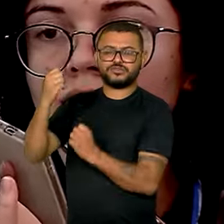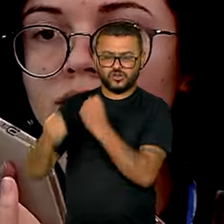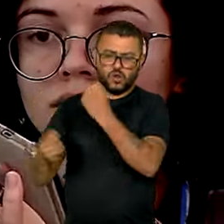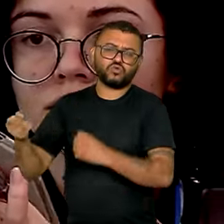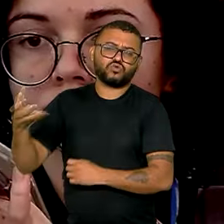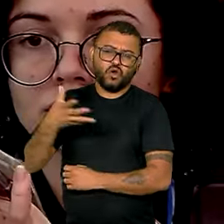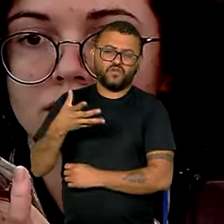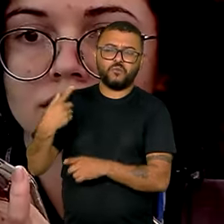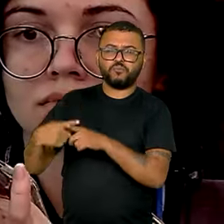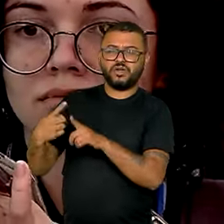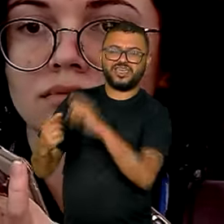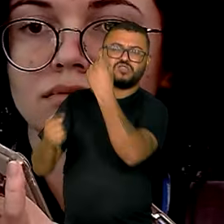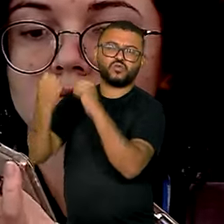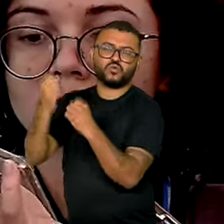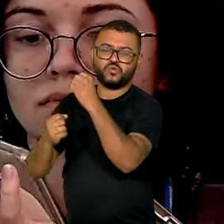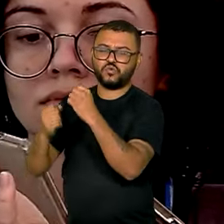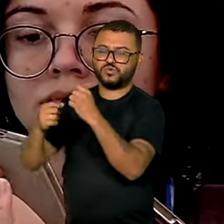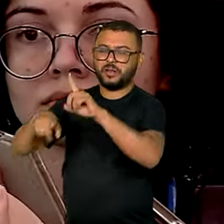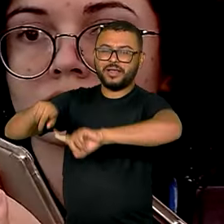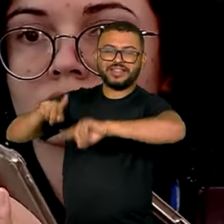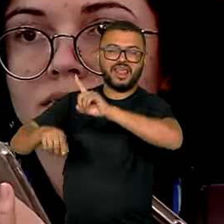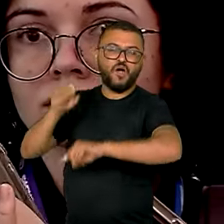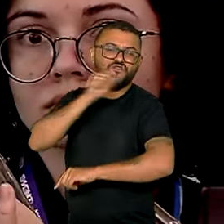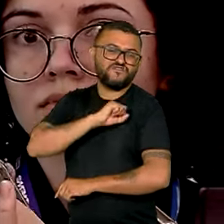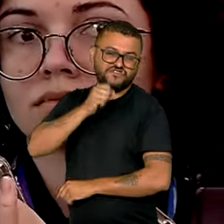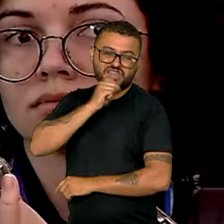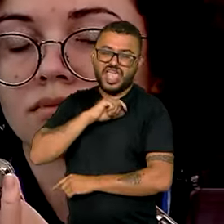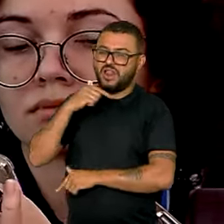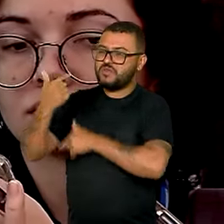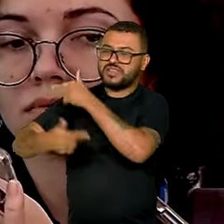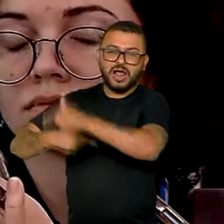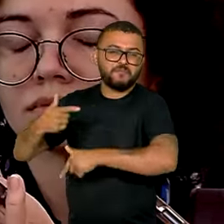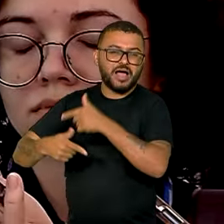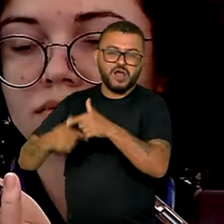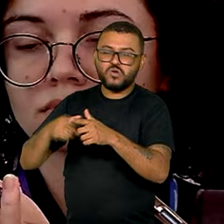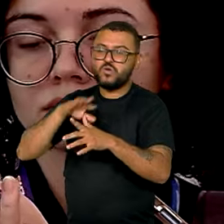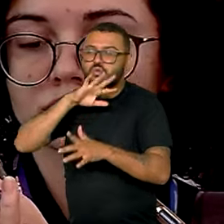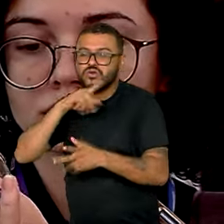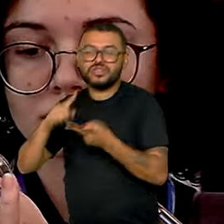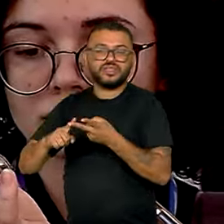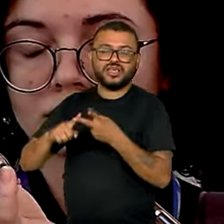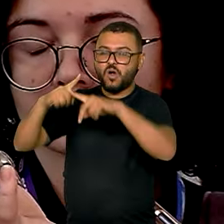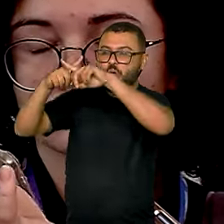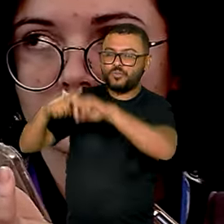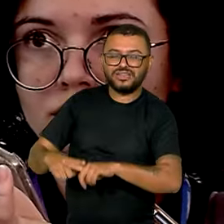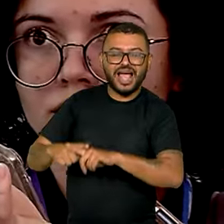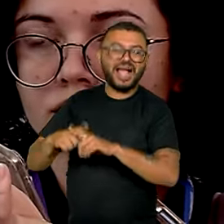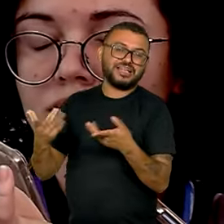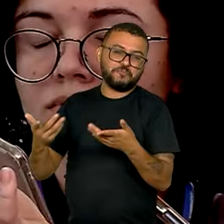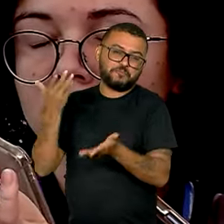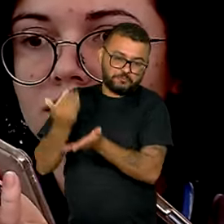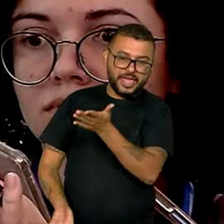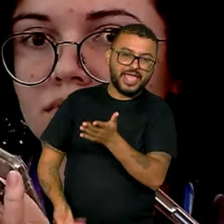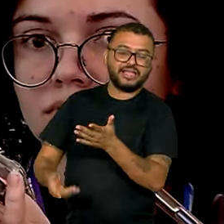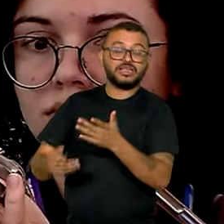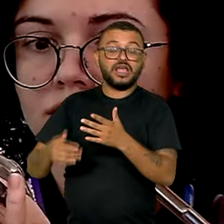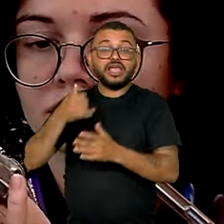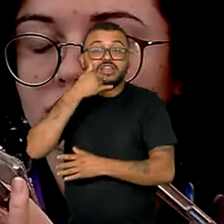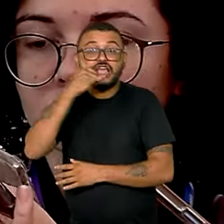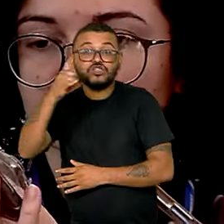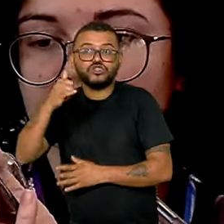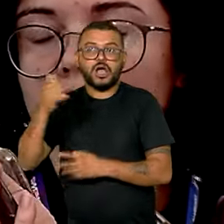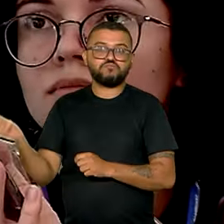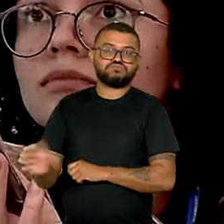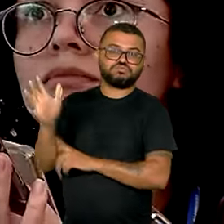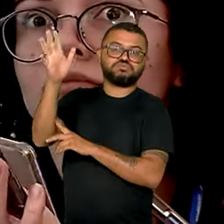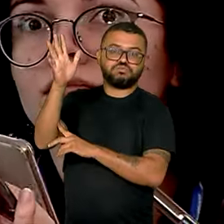indústrias estão ficando mais velhas. Com isso você perde eficiência, perde competitividade, gasta mais energia. Então é um